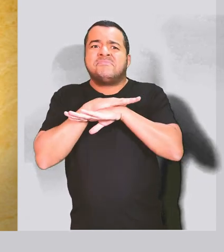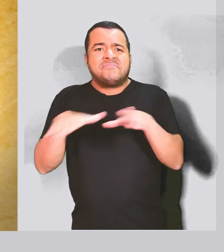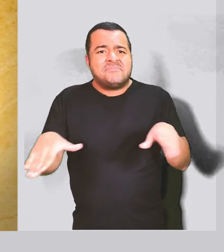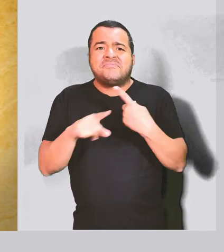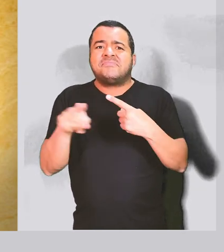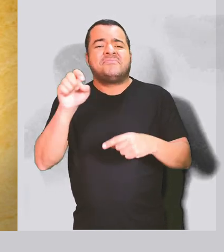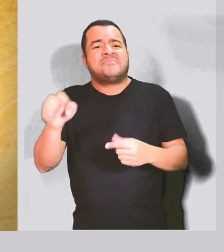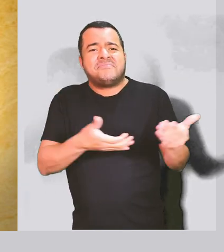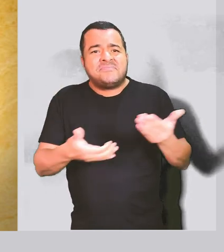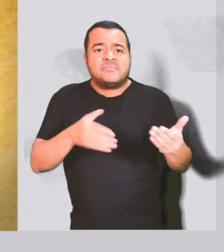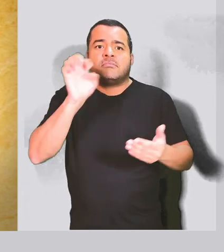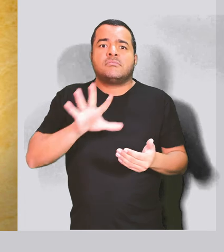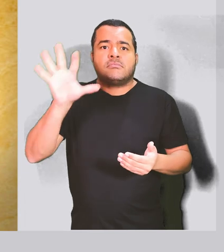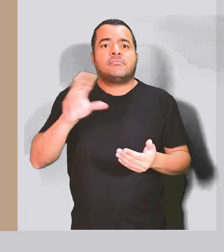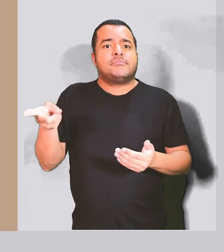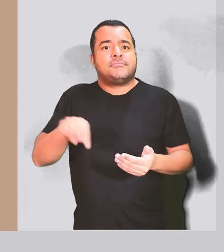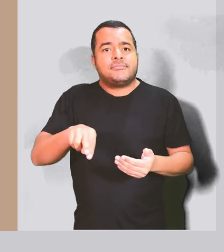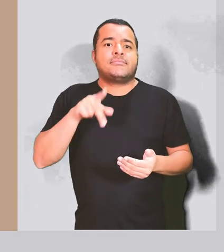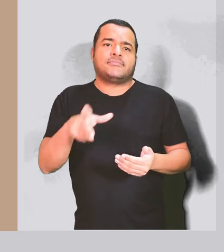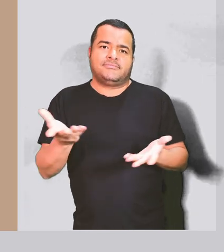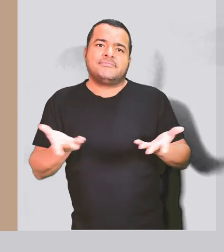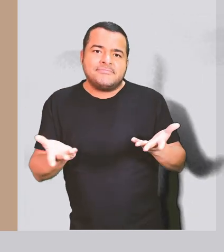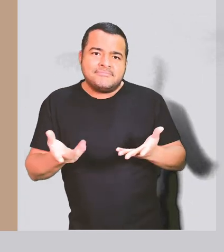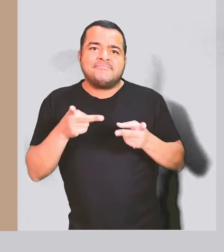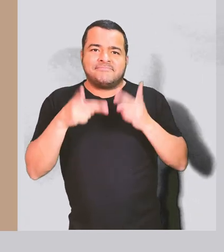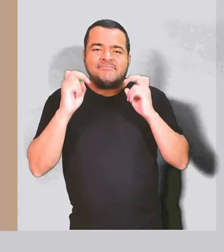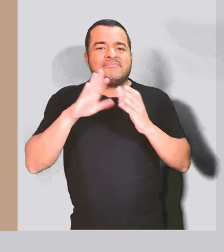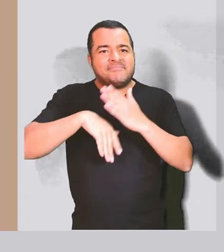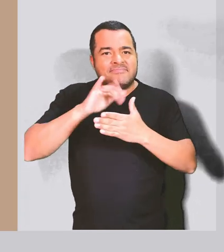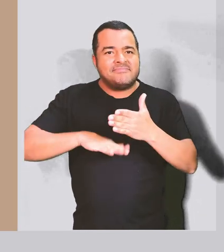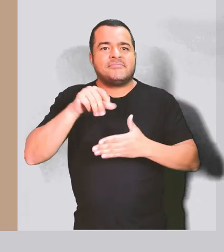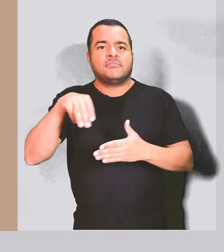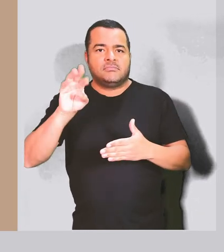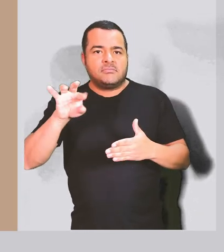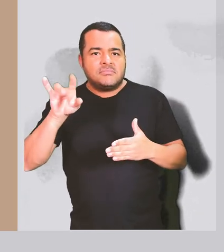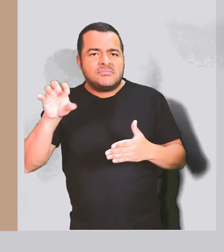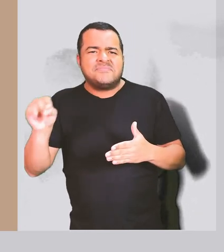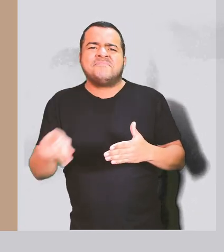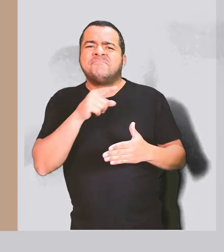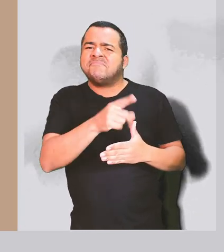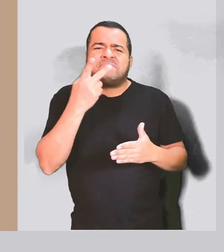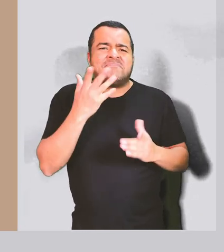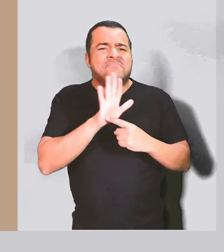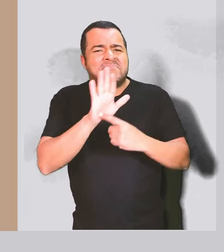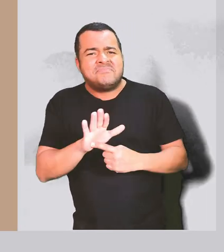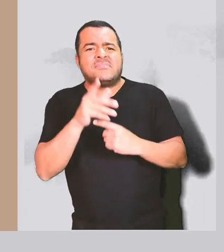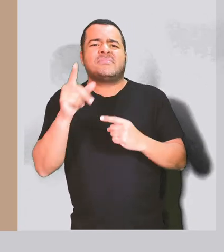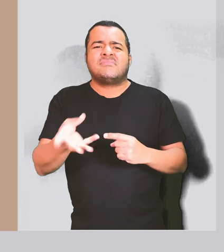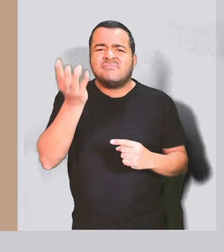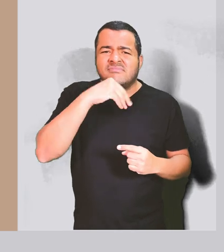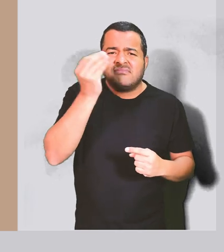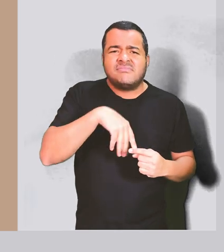com a chegada de imigrantes europeus. A pintura, A Redenção de Khan, de Modesto Brocos, ilustra muito bem esse